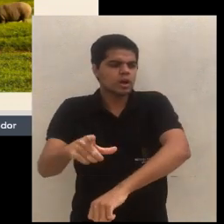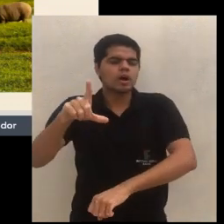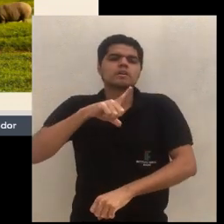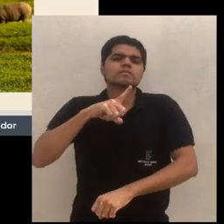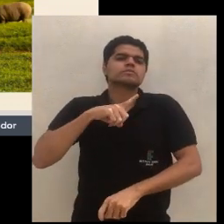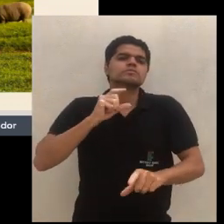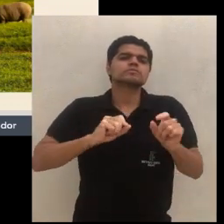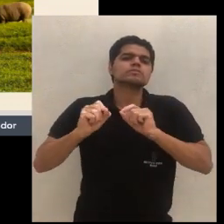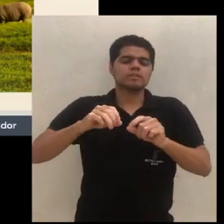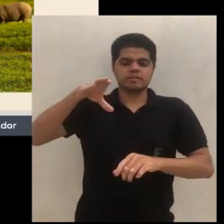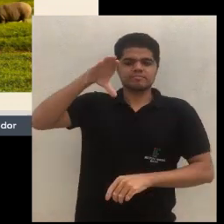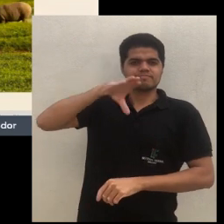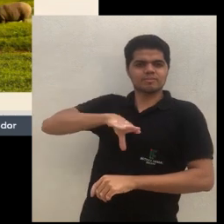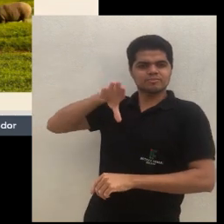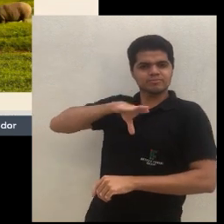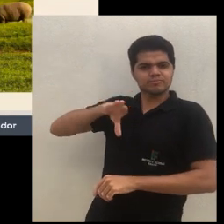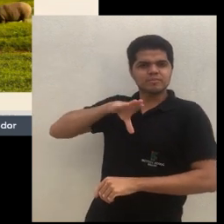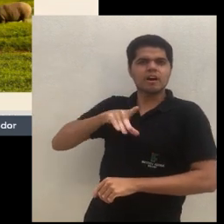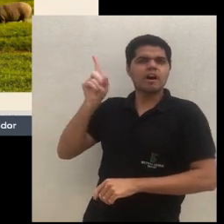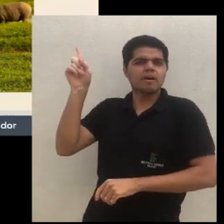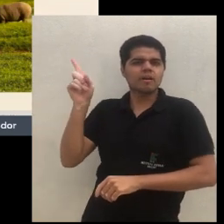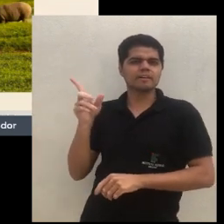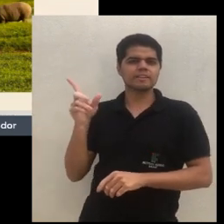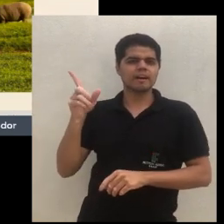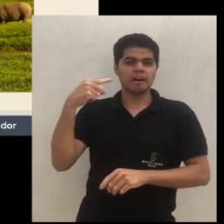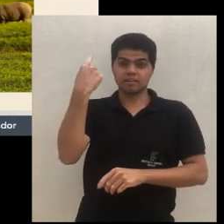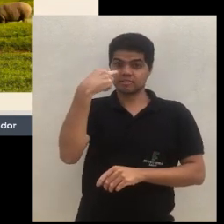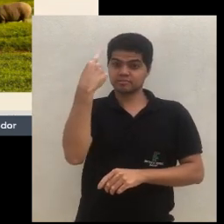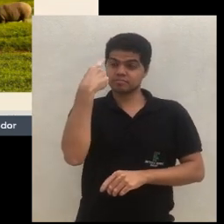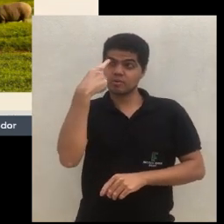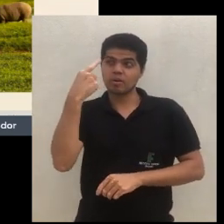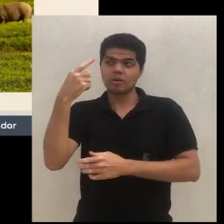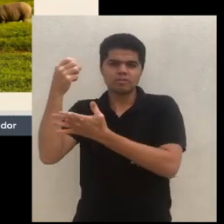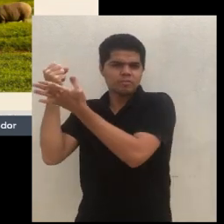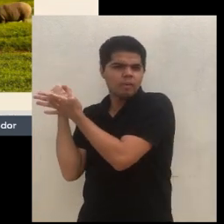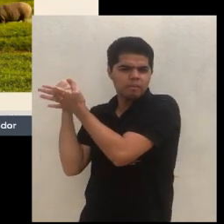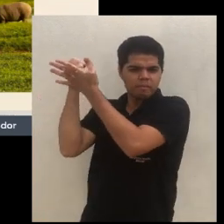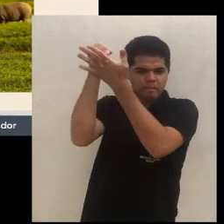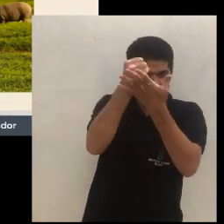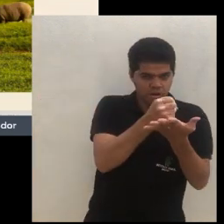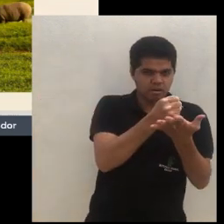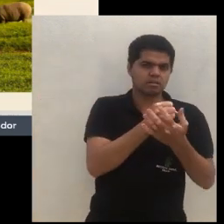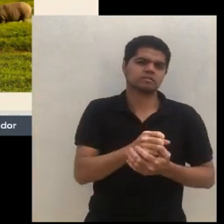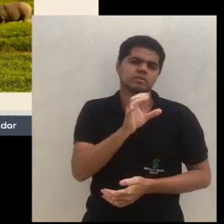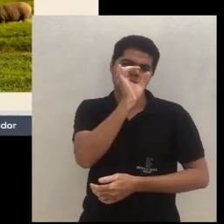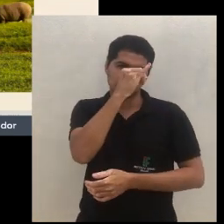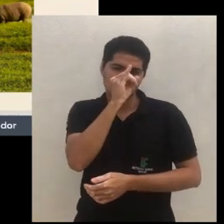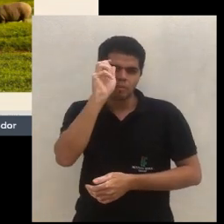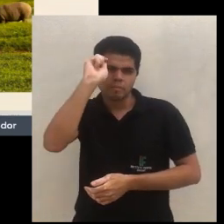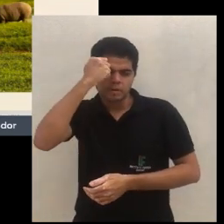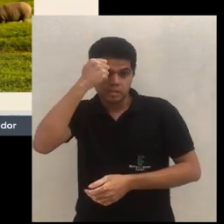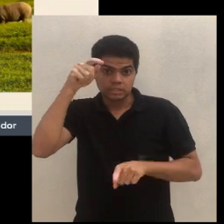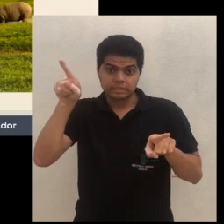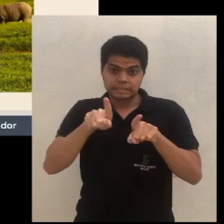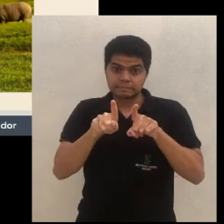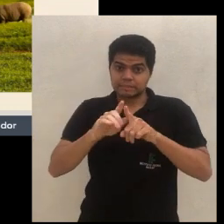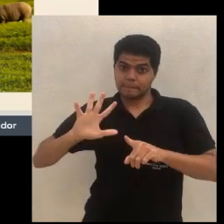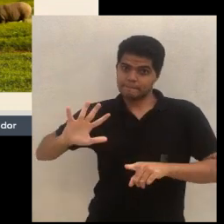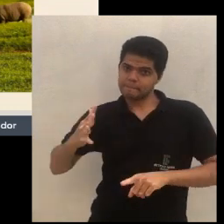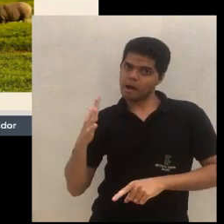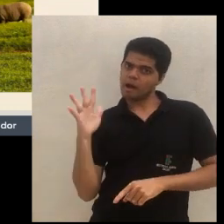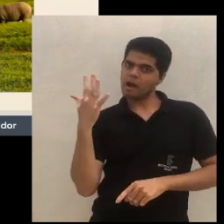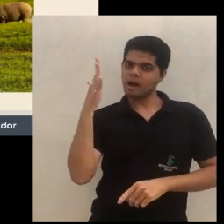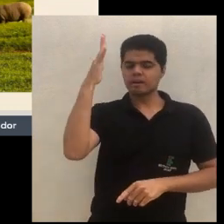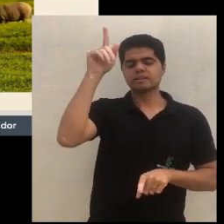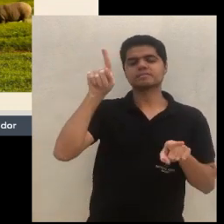em Portugal e da Espanha, que tem essa tradição aí do porco preto, né? É caríssimo, também criado sobre a sombra de algumas